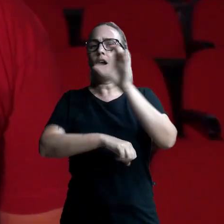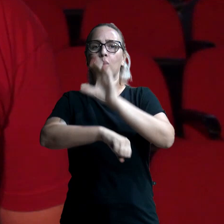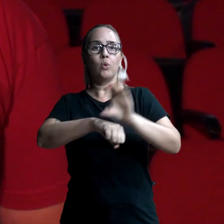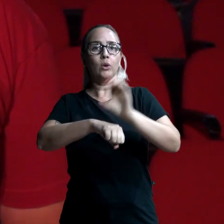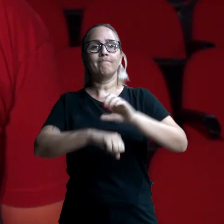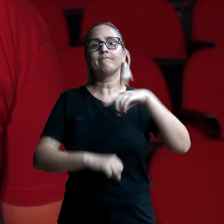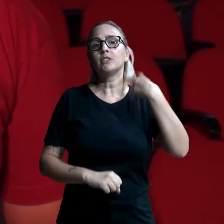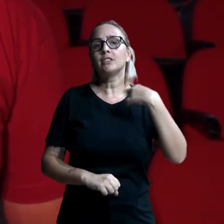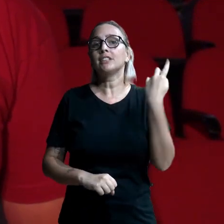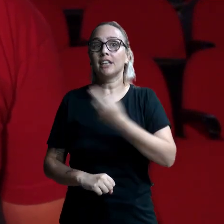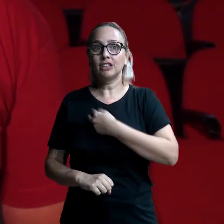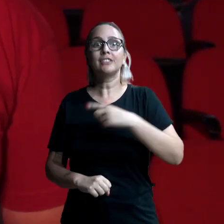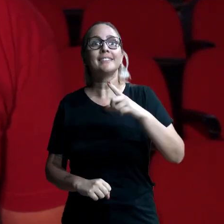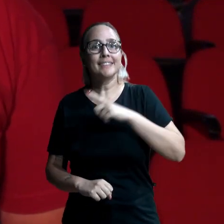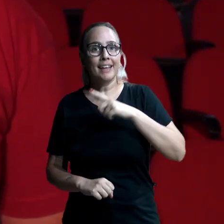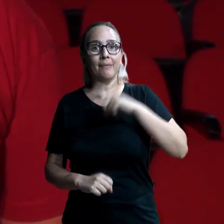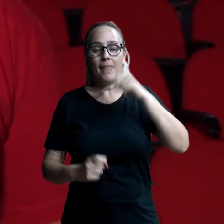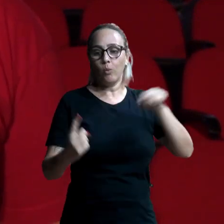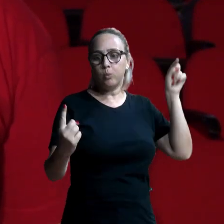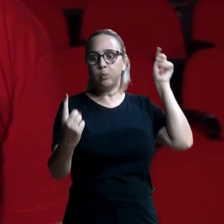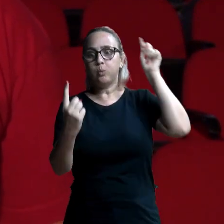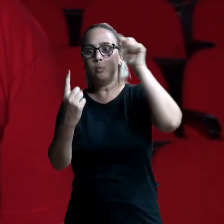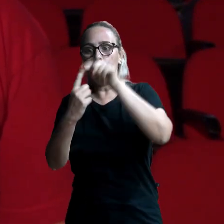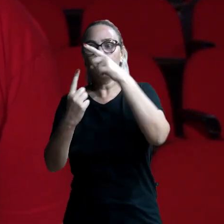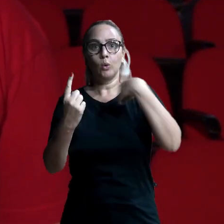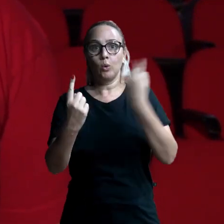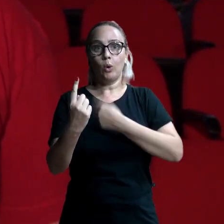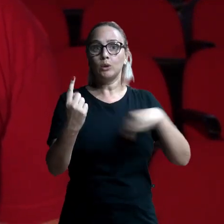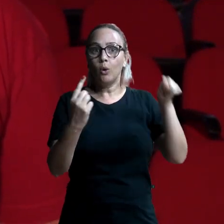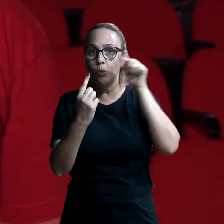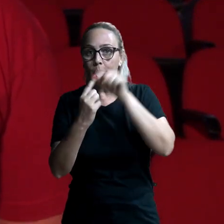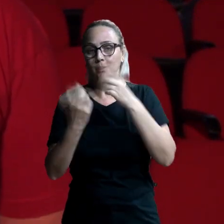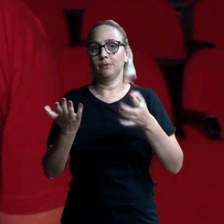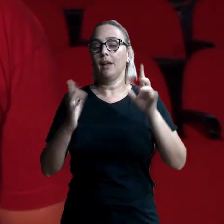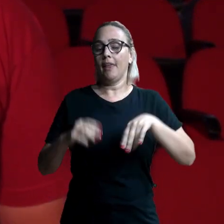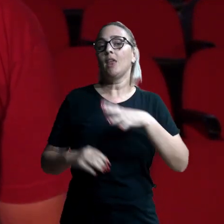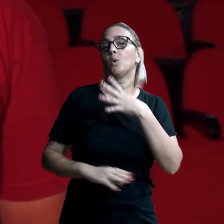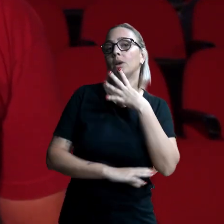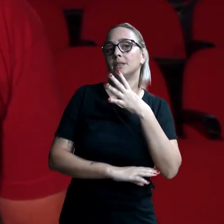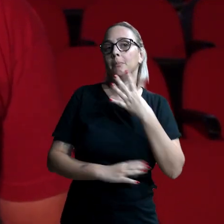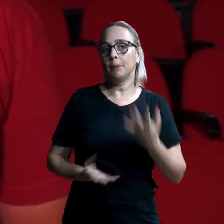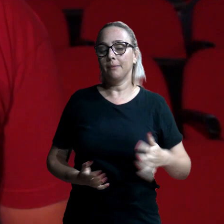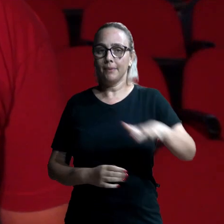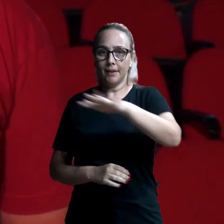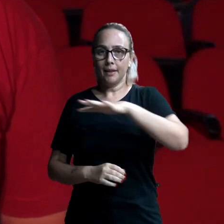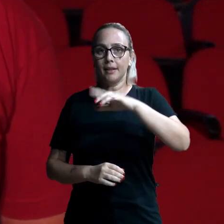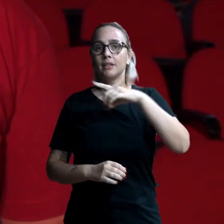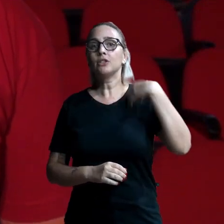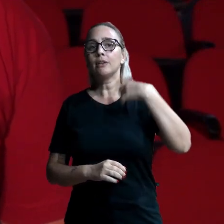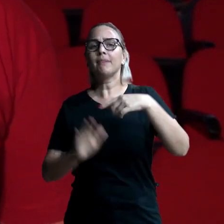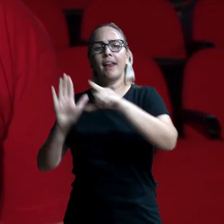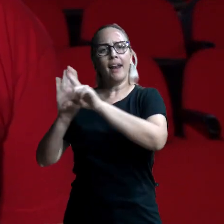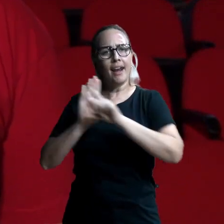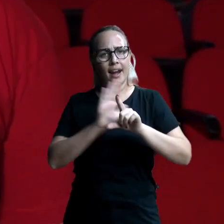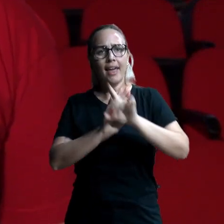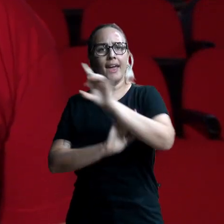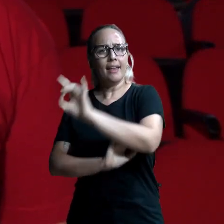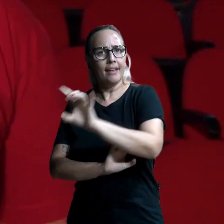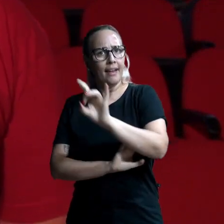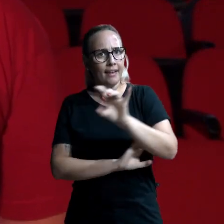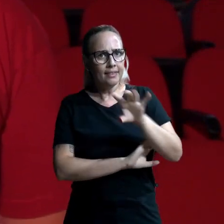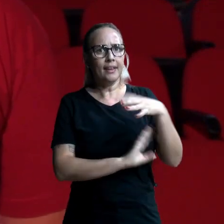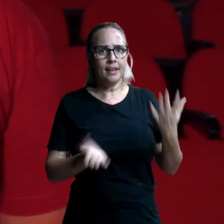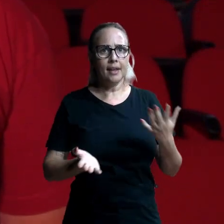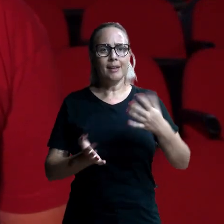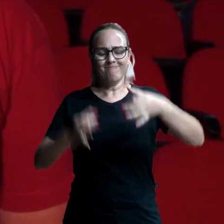Minha expectativa para este curso de Alcâmpia, reconhecido pela cidade, um dos melhores cursos de direito que a gente tem, é atingir todos os meus